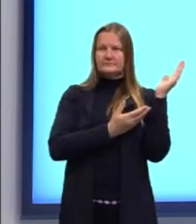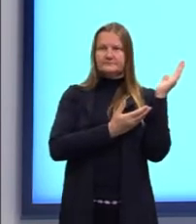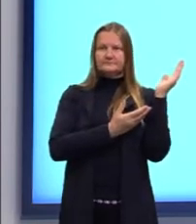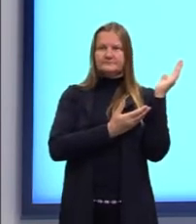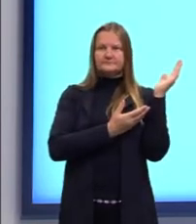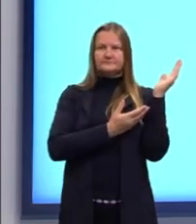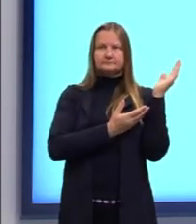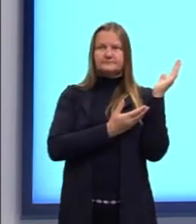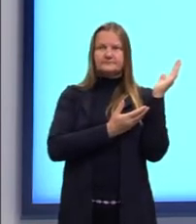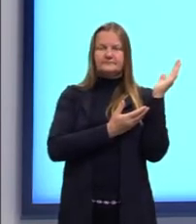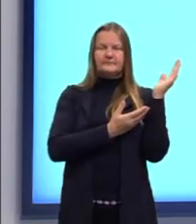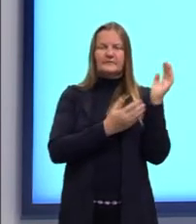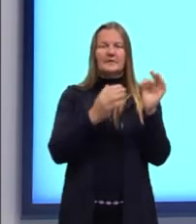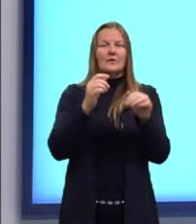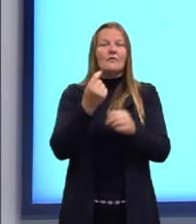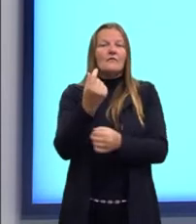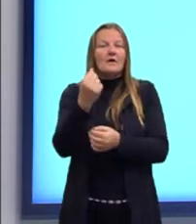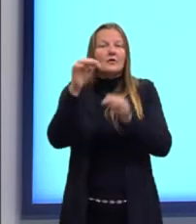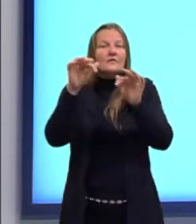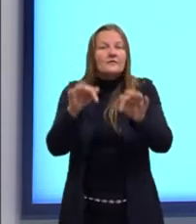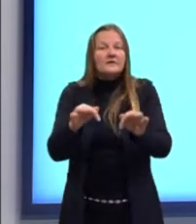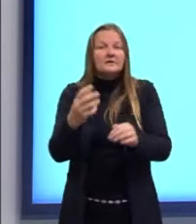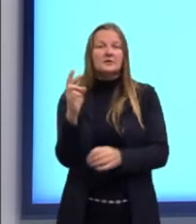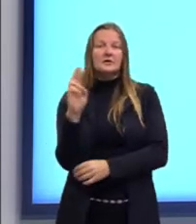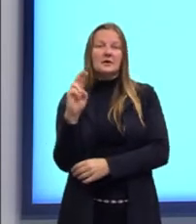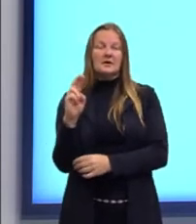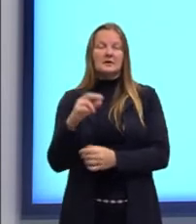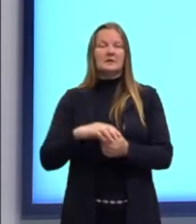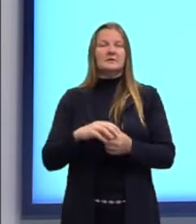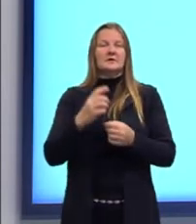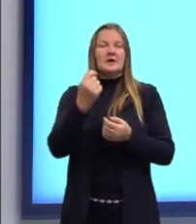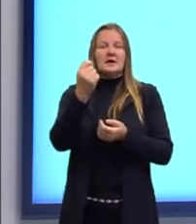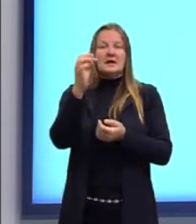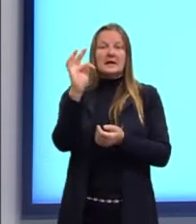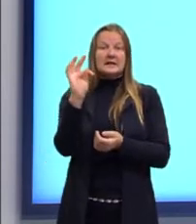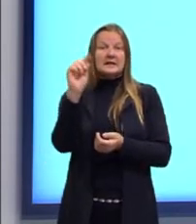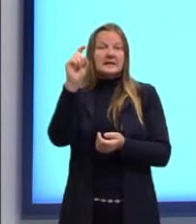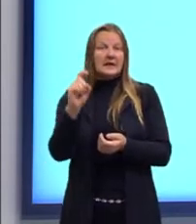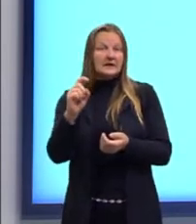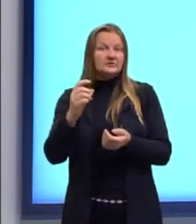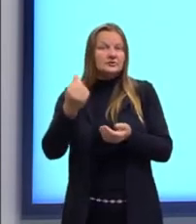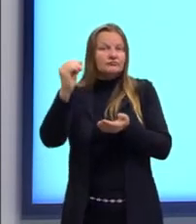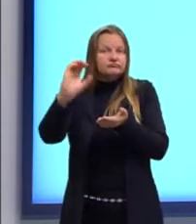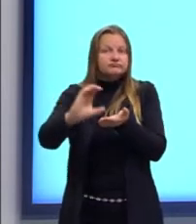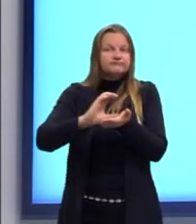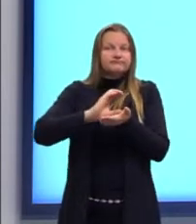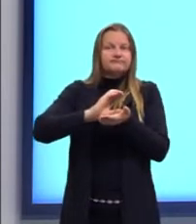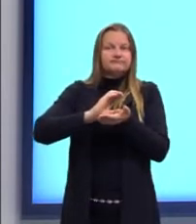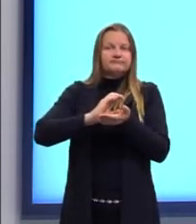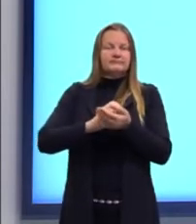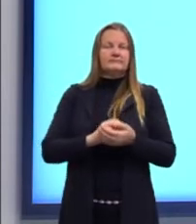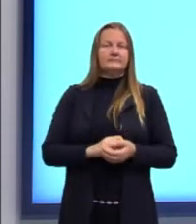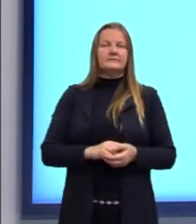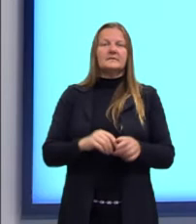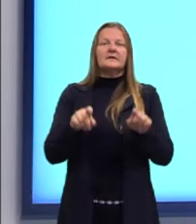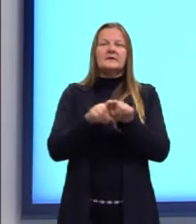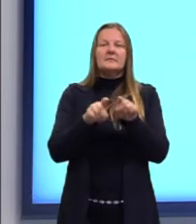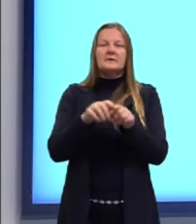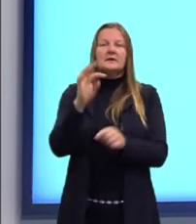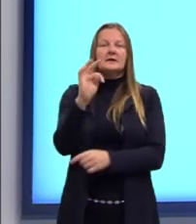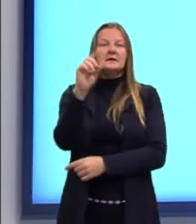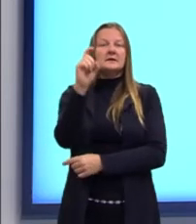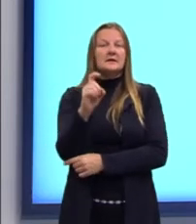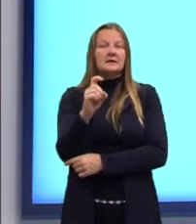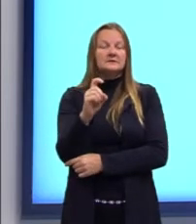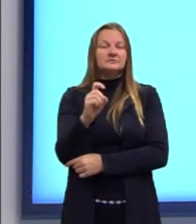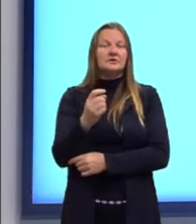valor final, o tempo, a taxa, o capital. Nós sabemos também a taxa, a taxa de